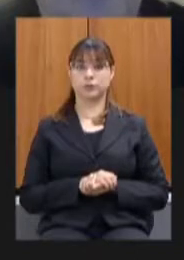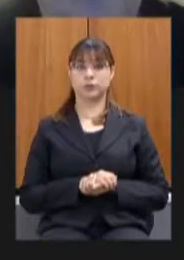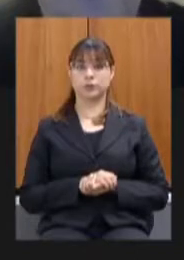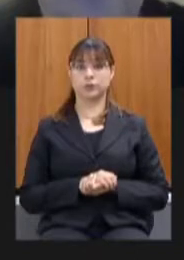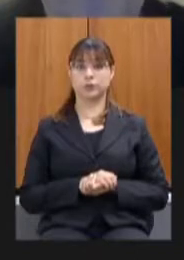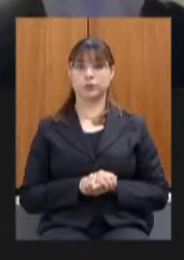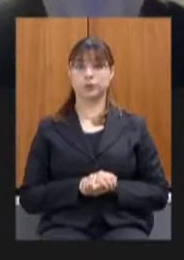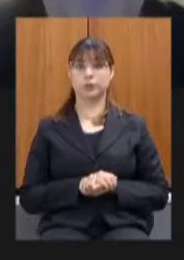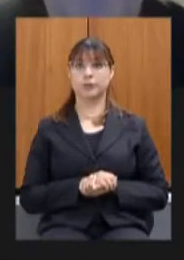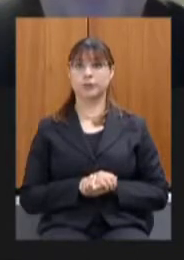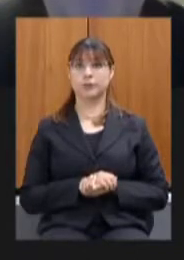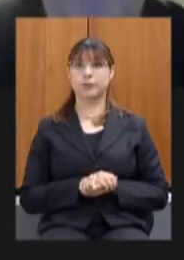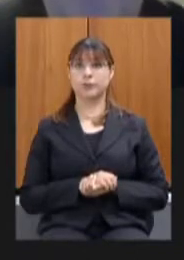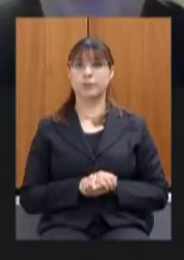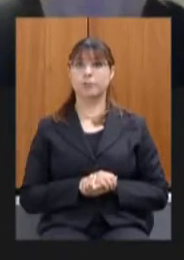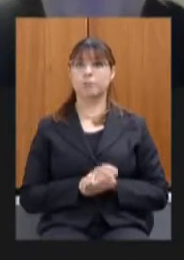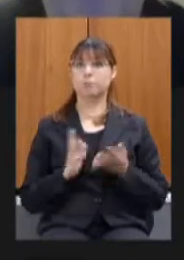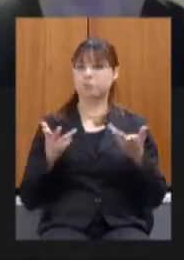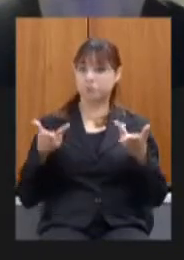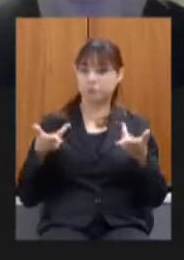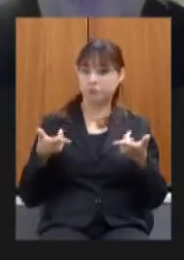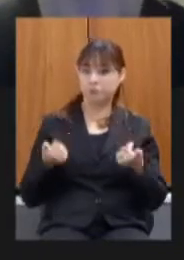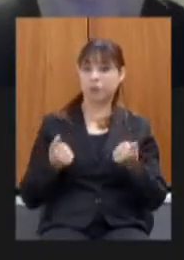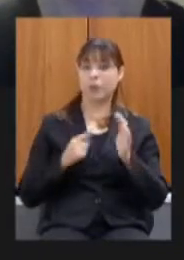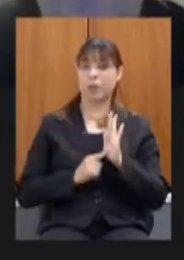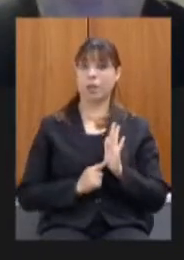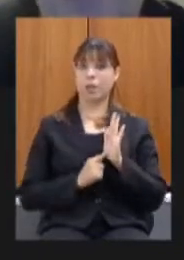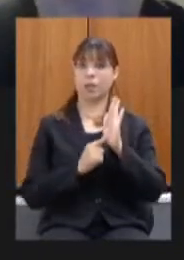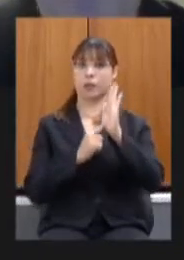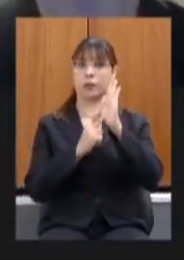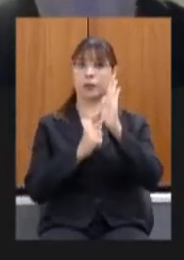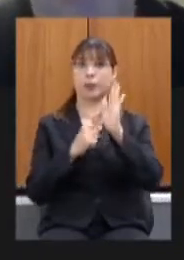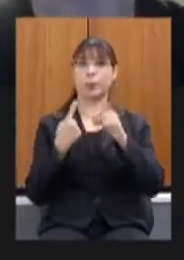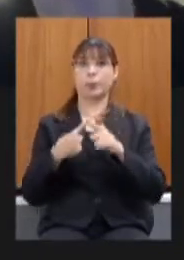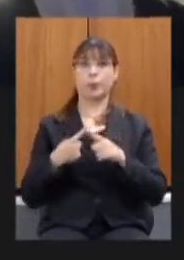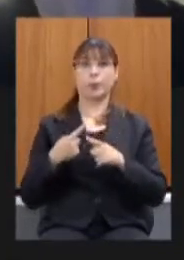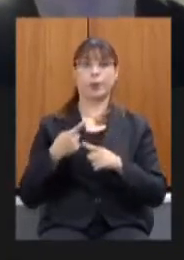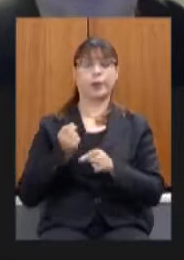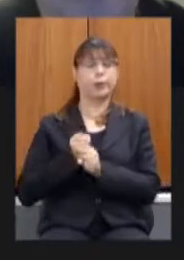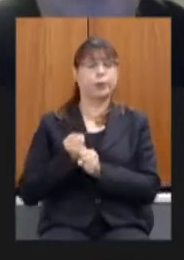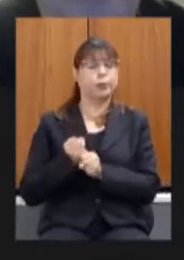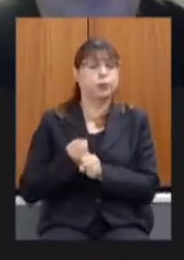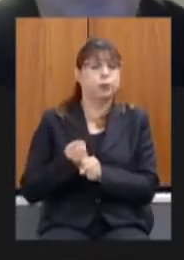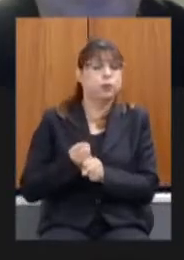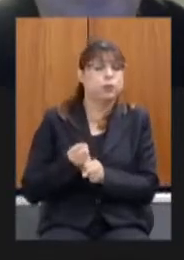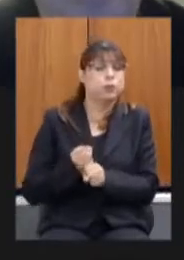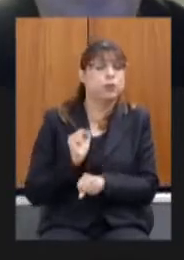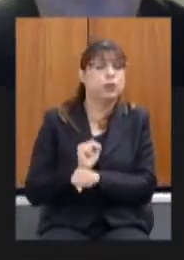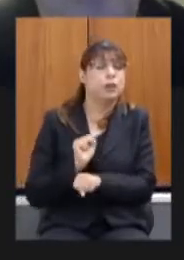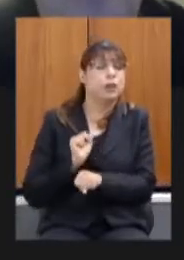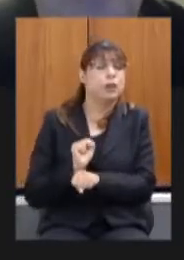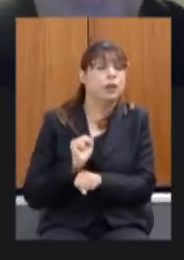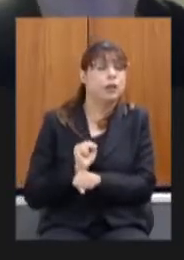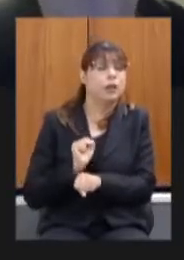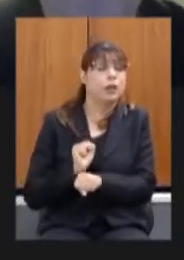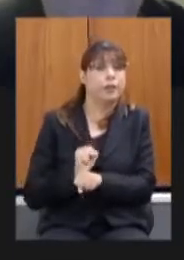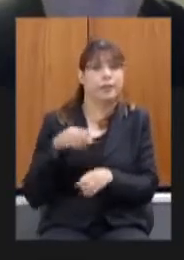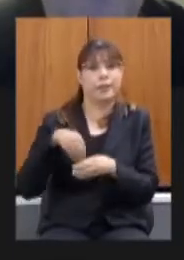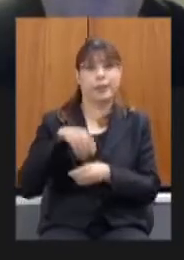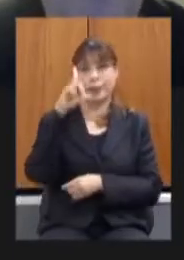a modernização dos elevadores que é uma obra que é aguardada há anos no hospital